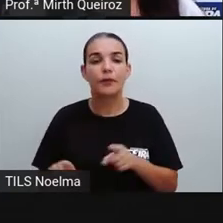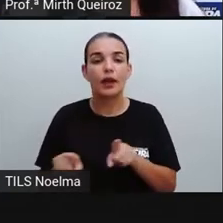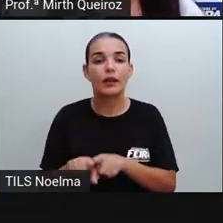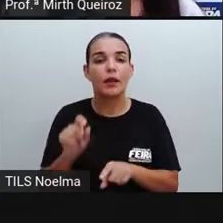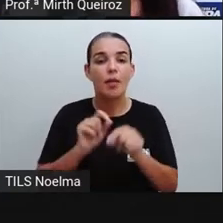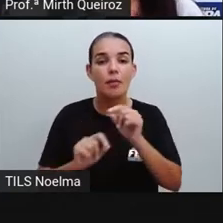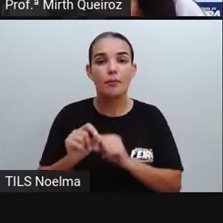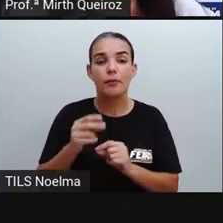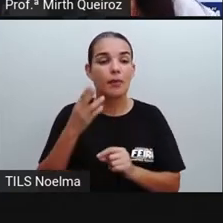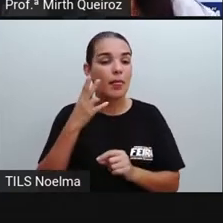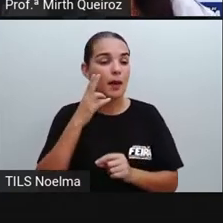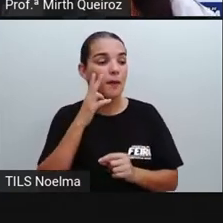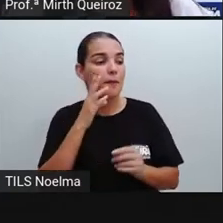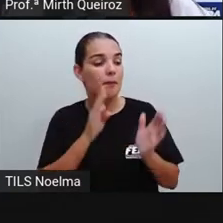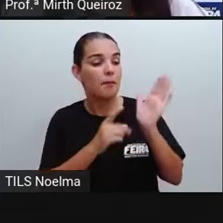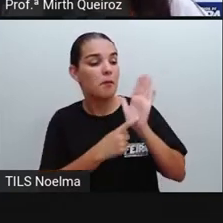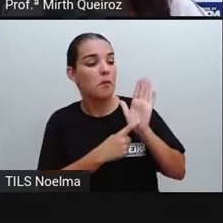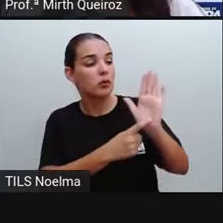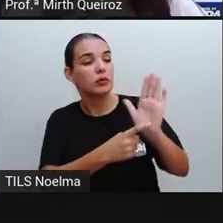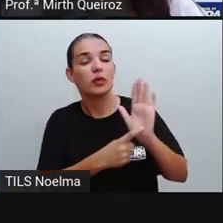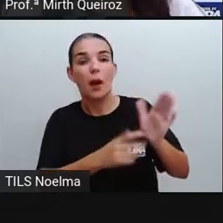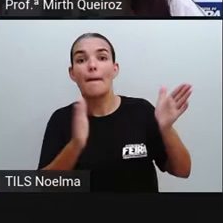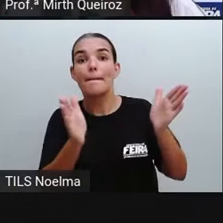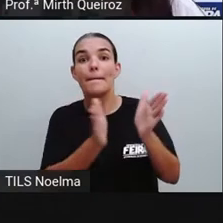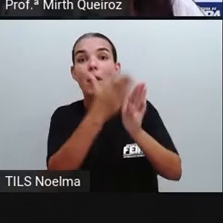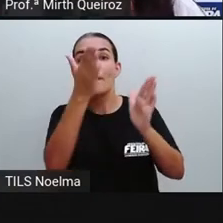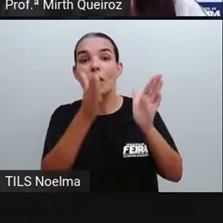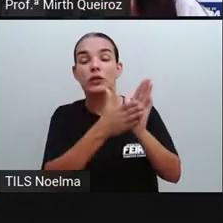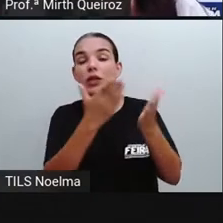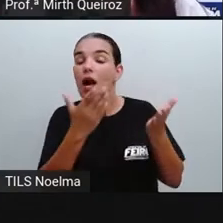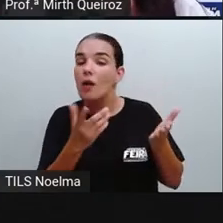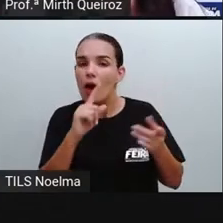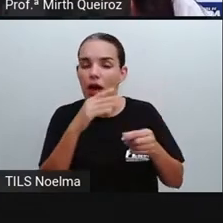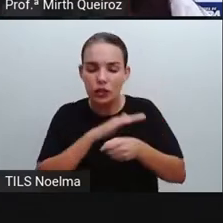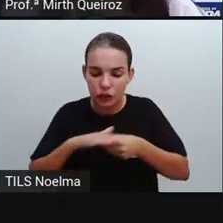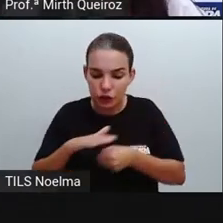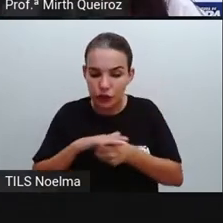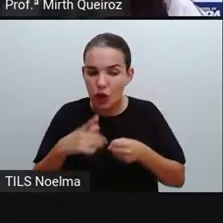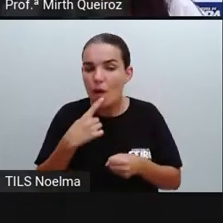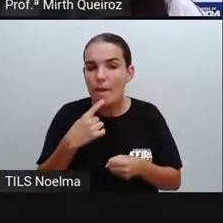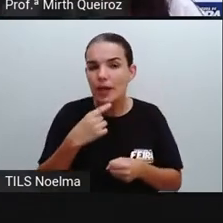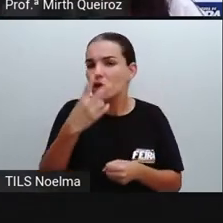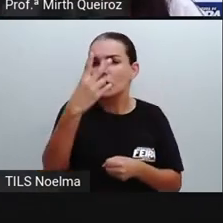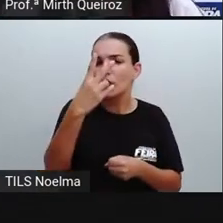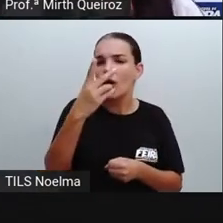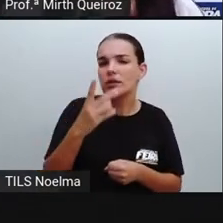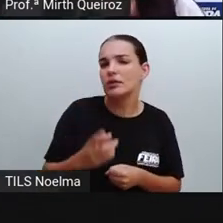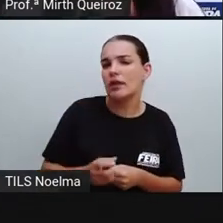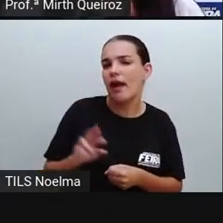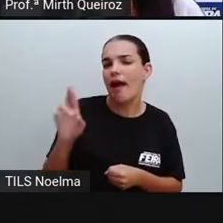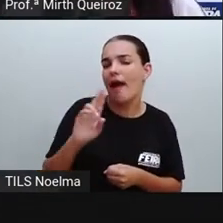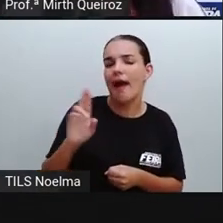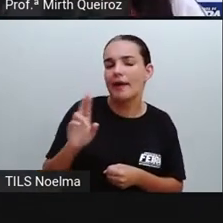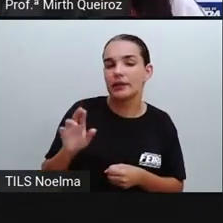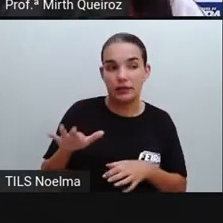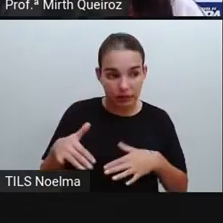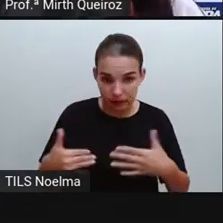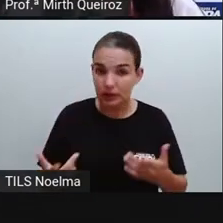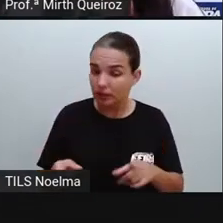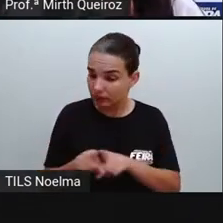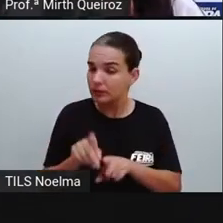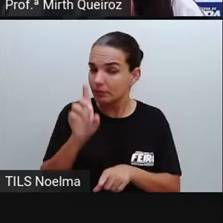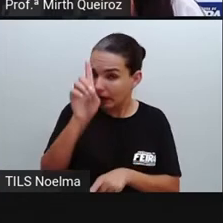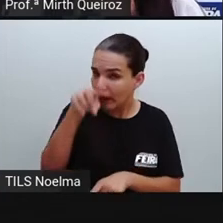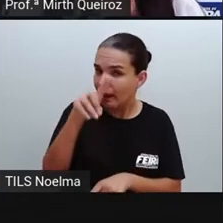de ofertas, quando está lá, promoção, tomate, R$ 2,00 o quilo. Ali é um tipo de gênero